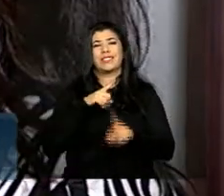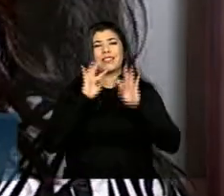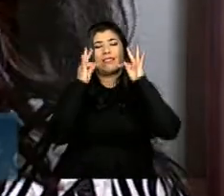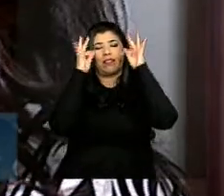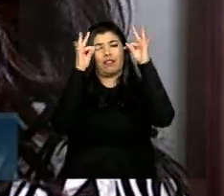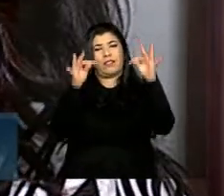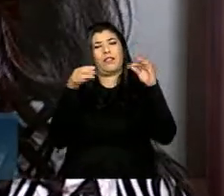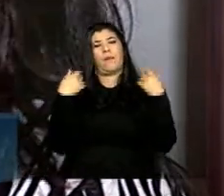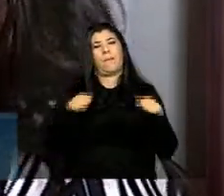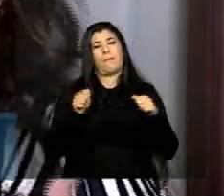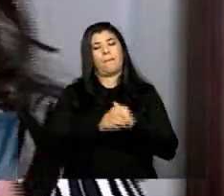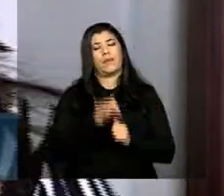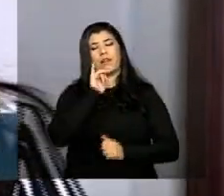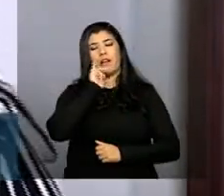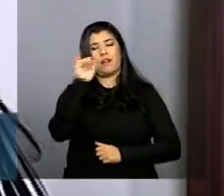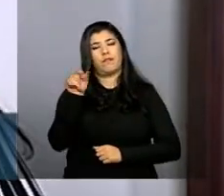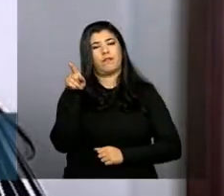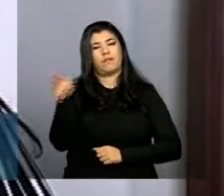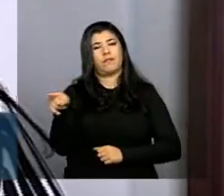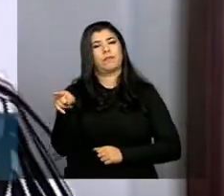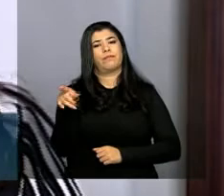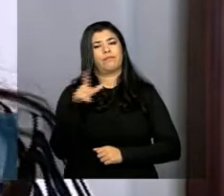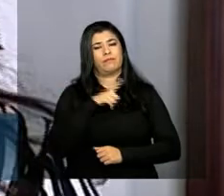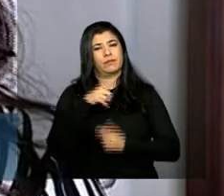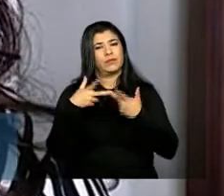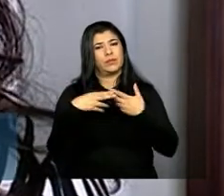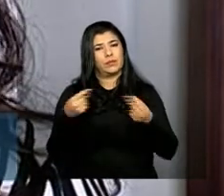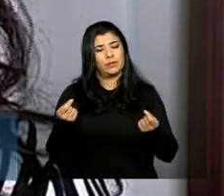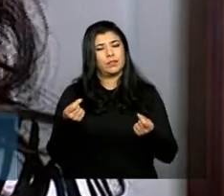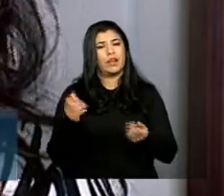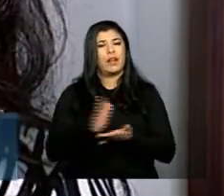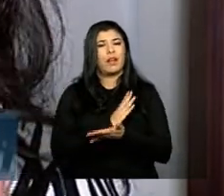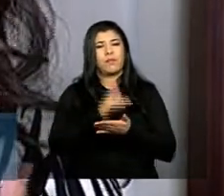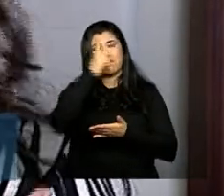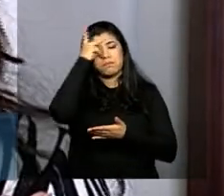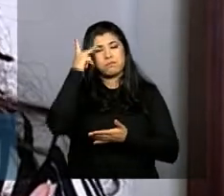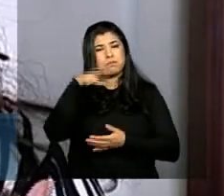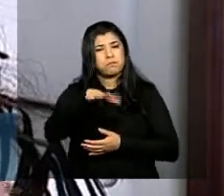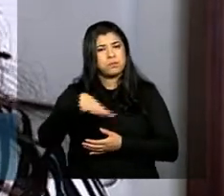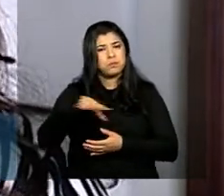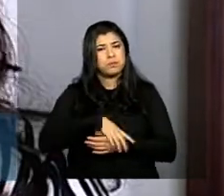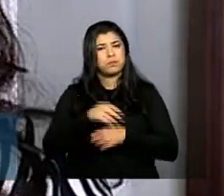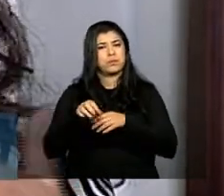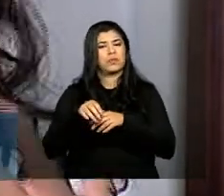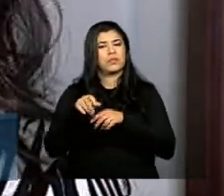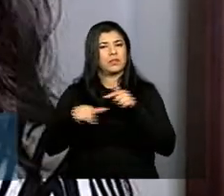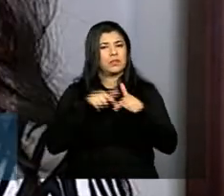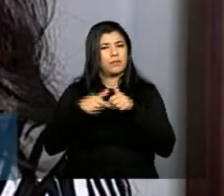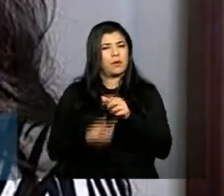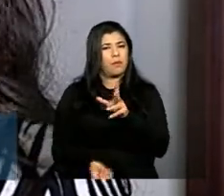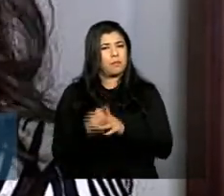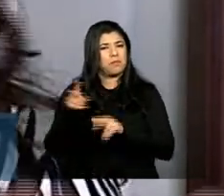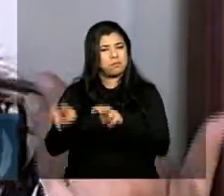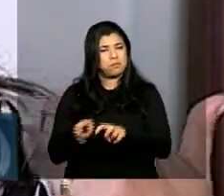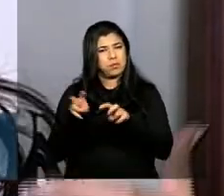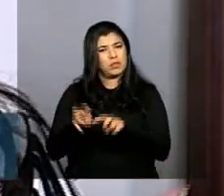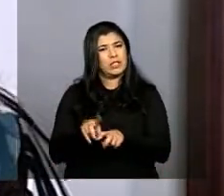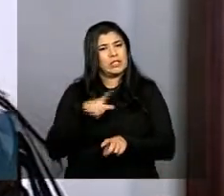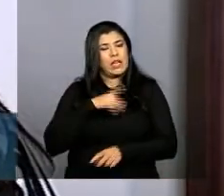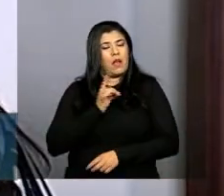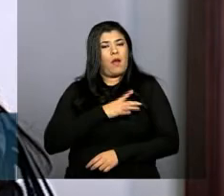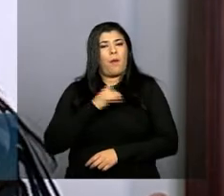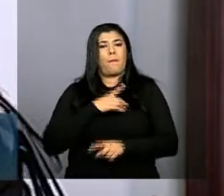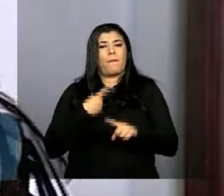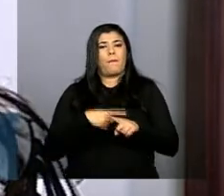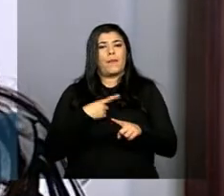chegar em formação e principalmente alguns produtores ainda tem o temor de que essa confissão vai poder